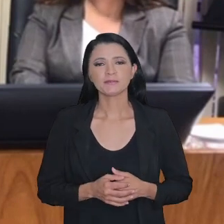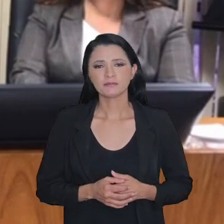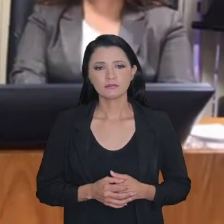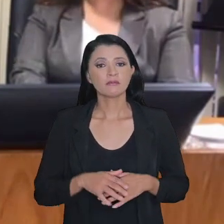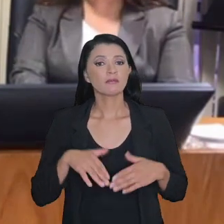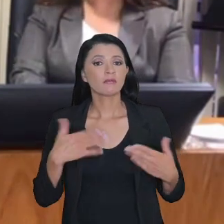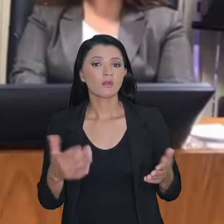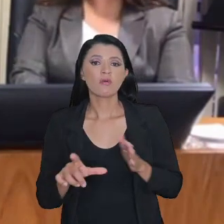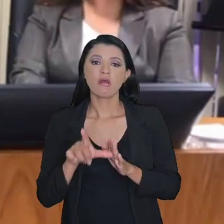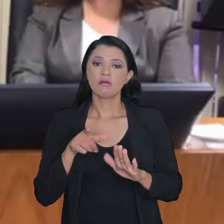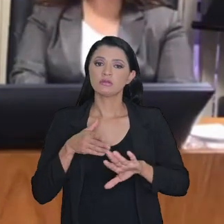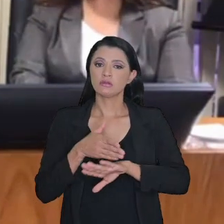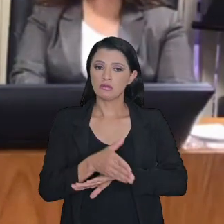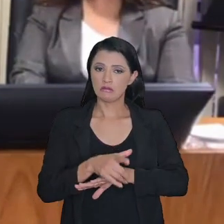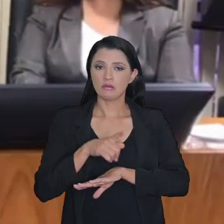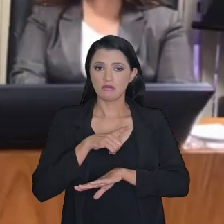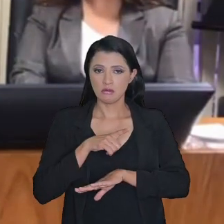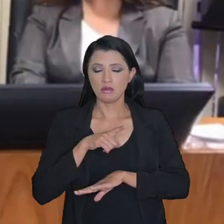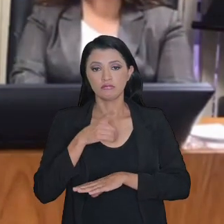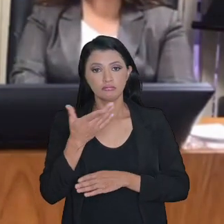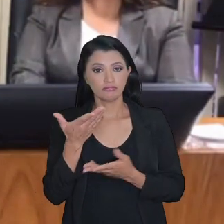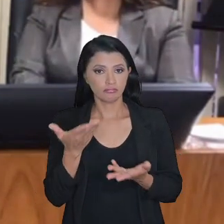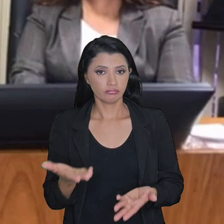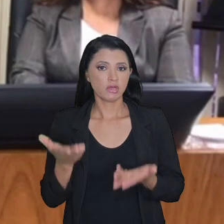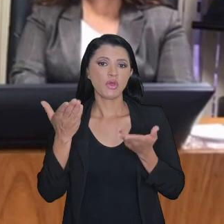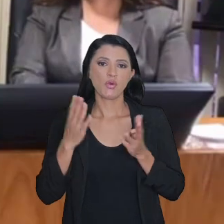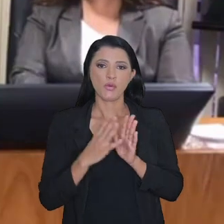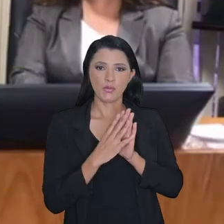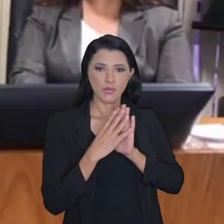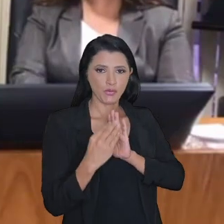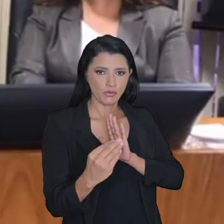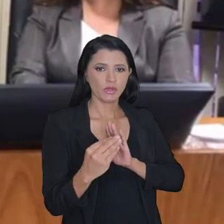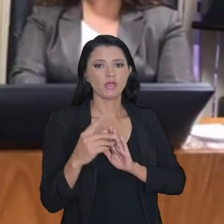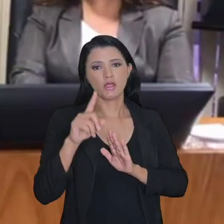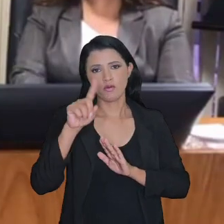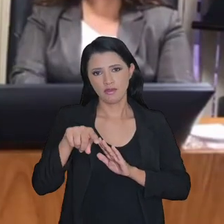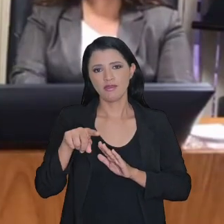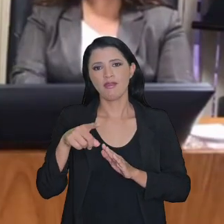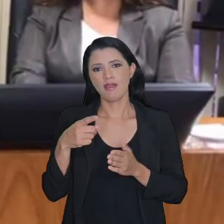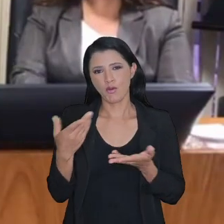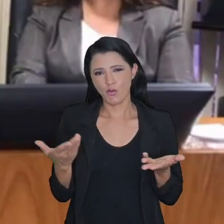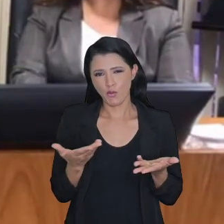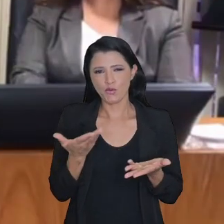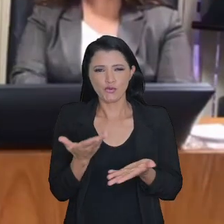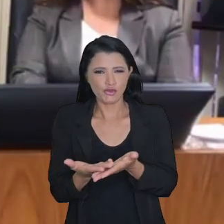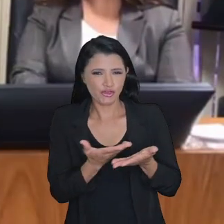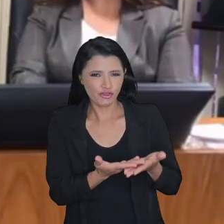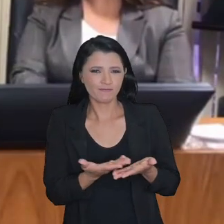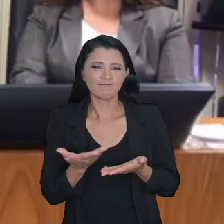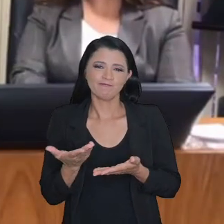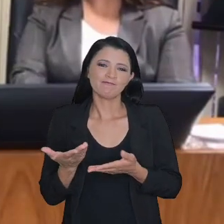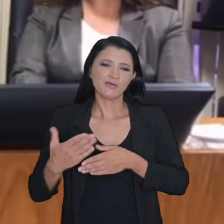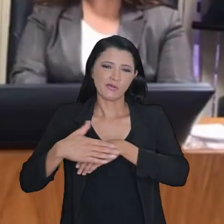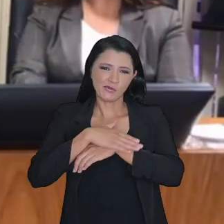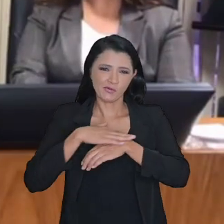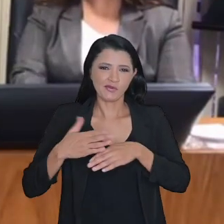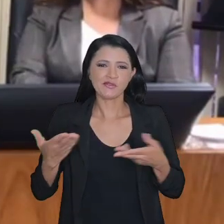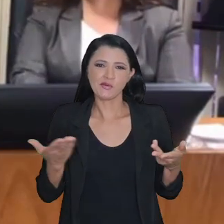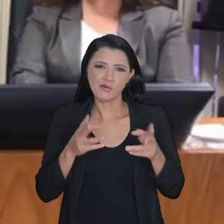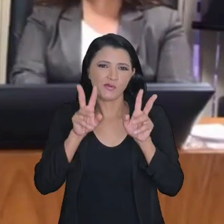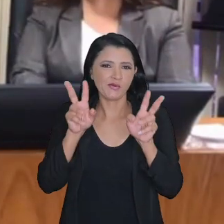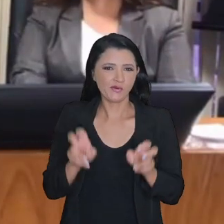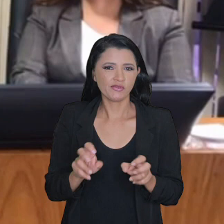Então, lá. Então, antes de adentrarmos ao modelo que é objeto da nossa conversa